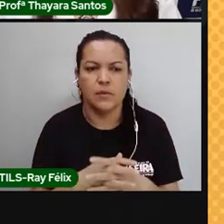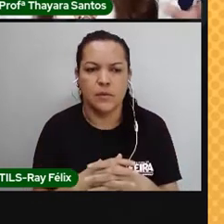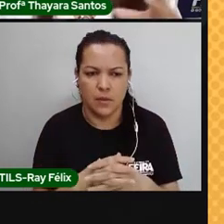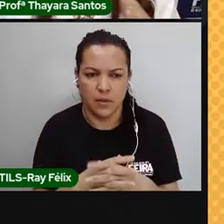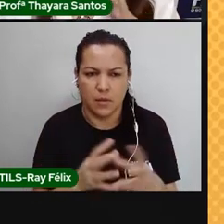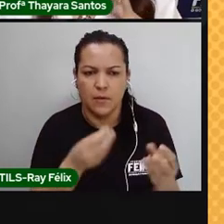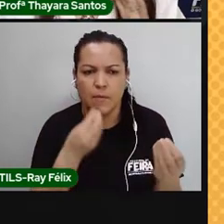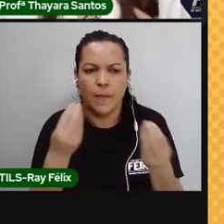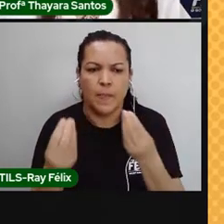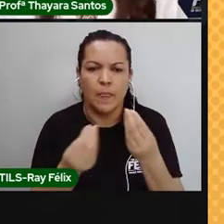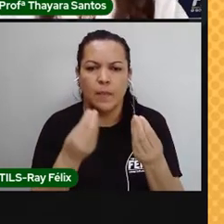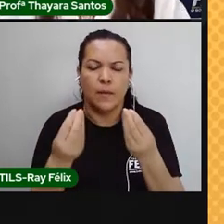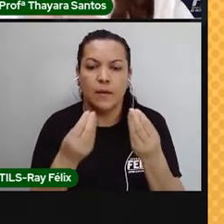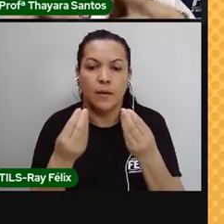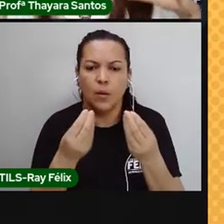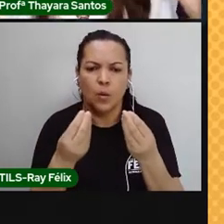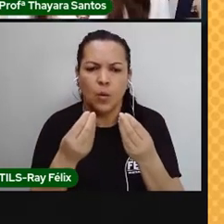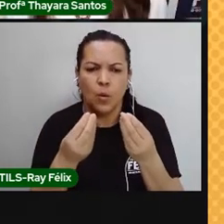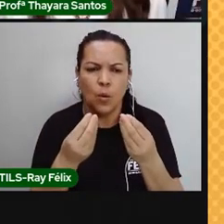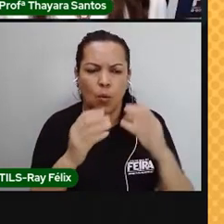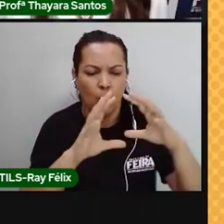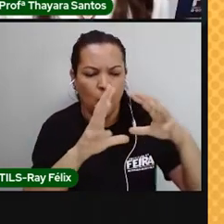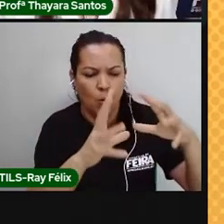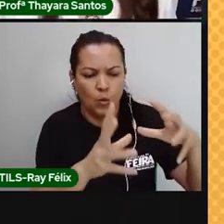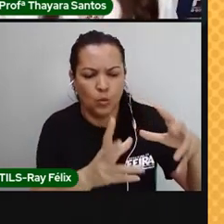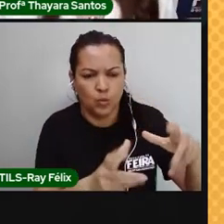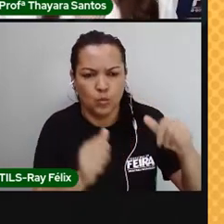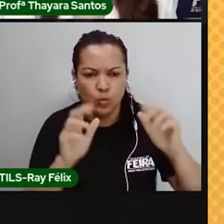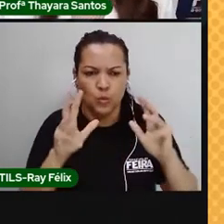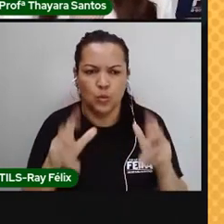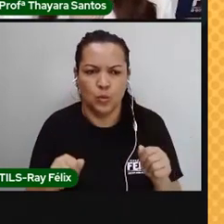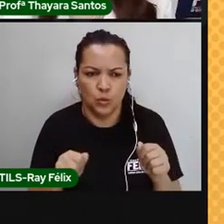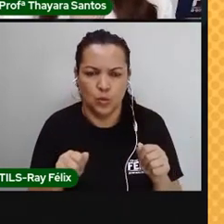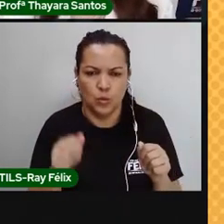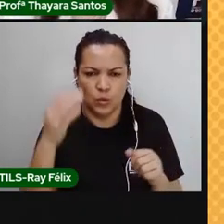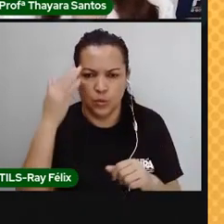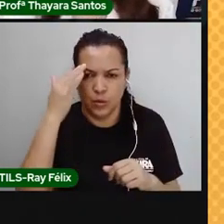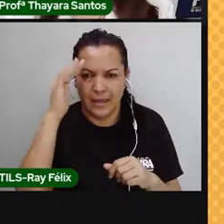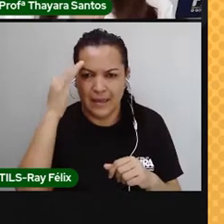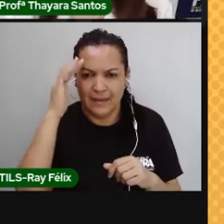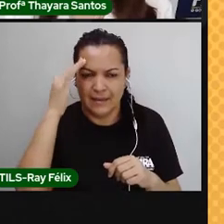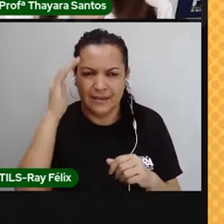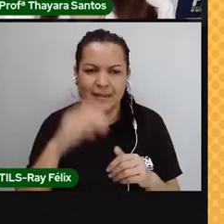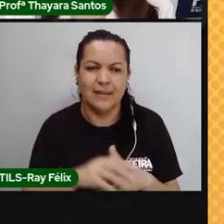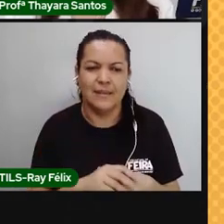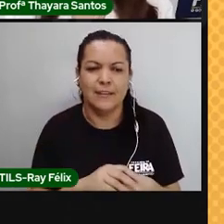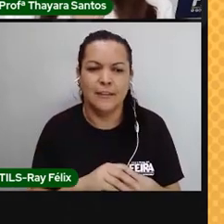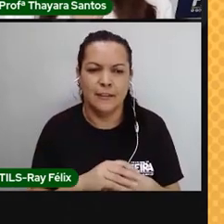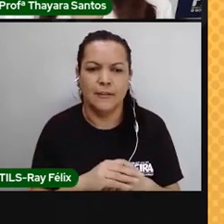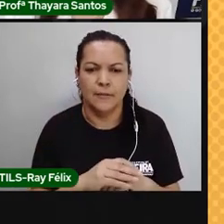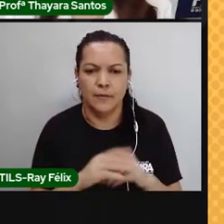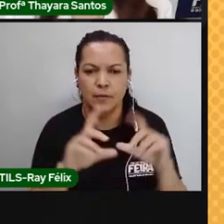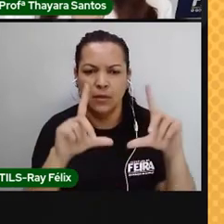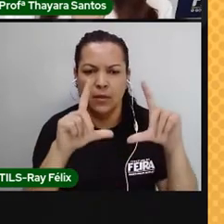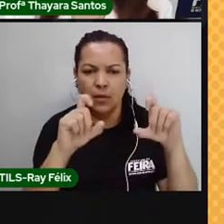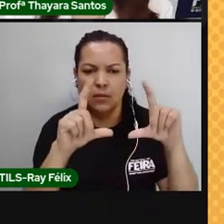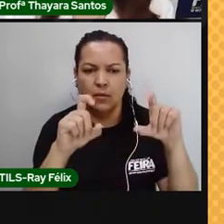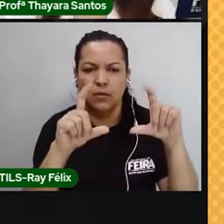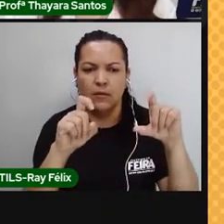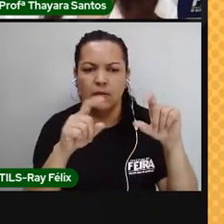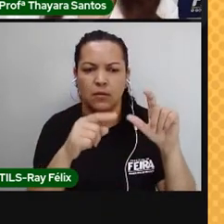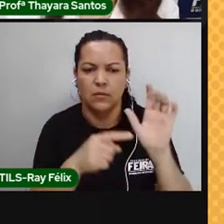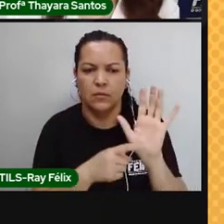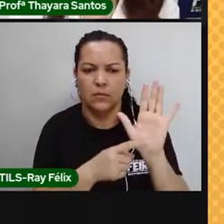Então, como é essa Terra, esse planeta Terra como um todo? Vamos lá entender. Eu tirei essa foto aqui desse site, que é o Brian.